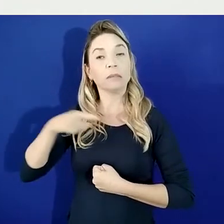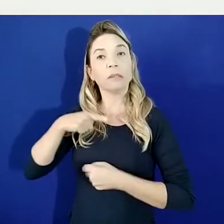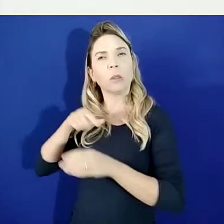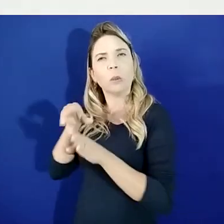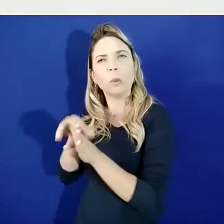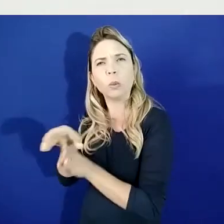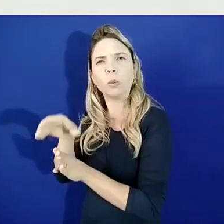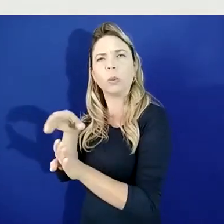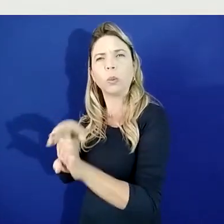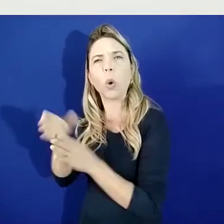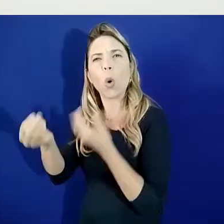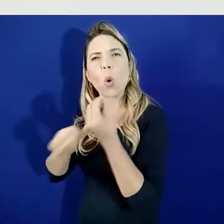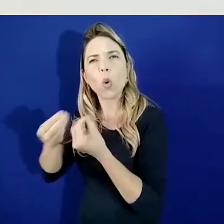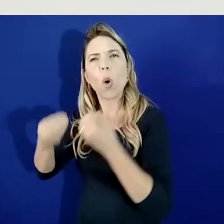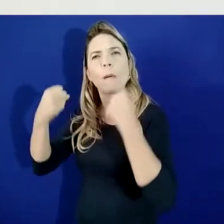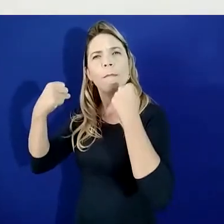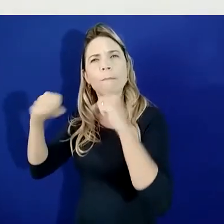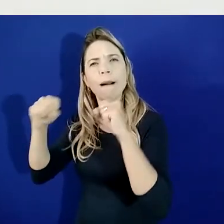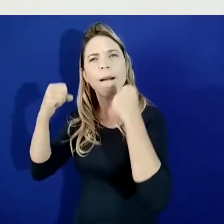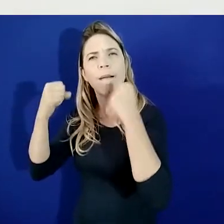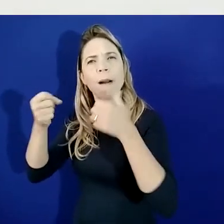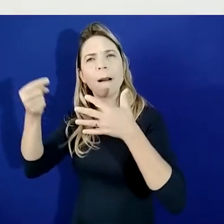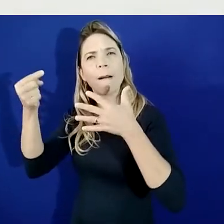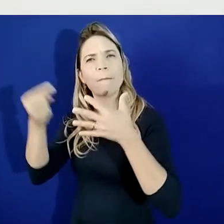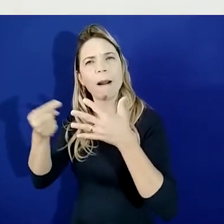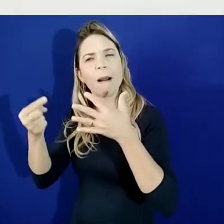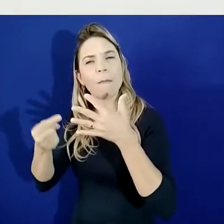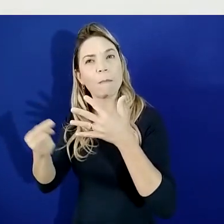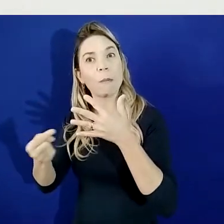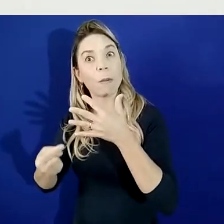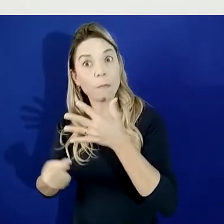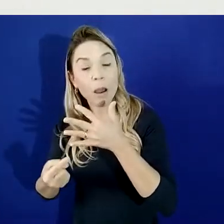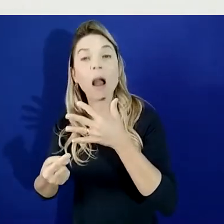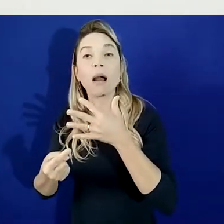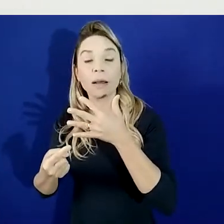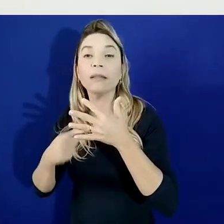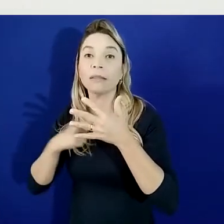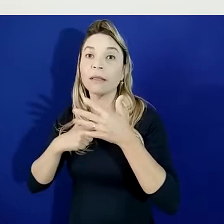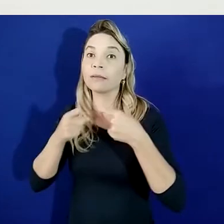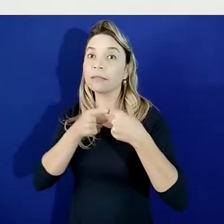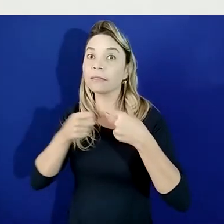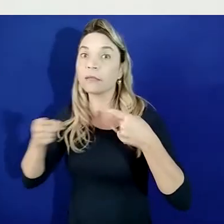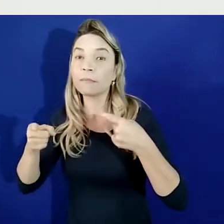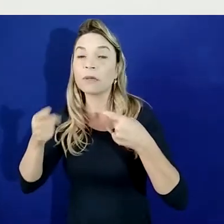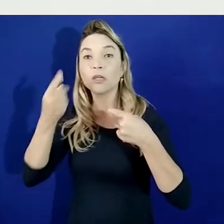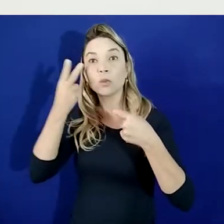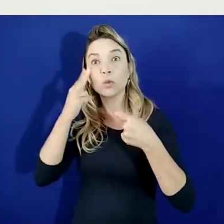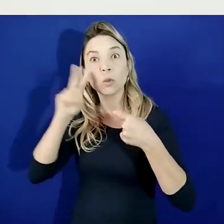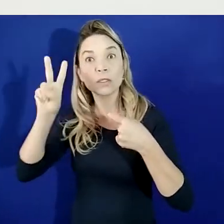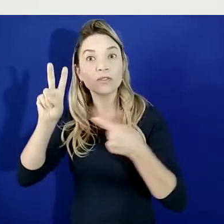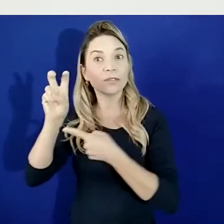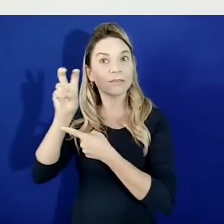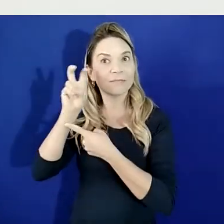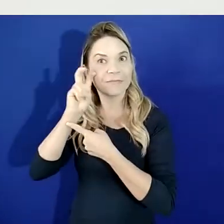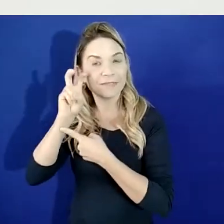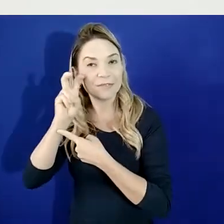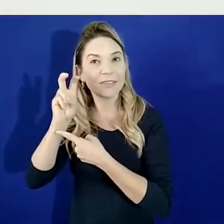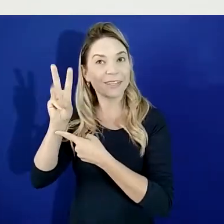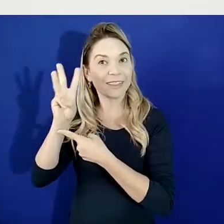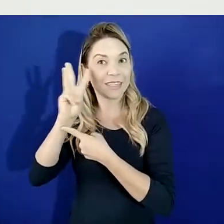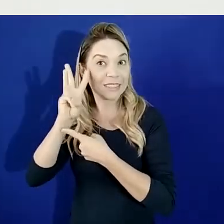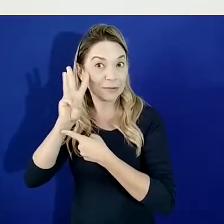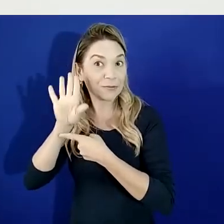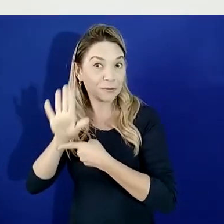orientação de atividade quanto proposta de atividades físicas, duas vezes por semana, às quintas e